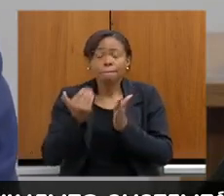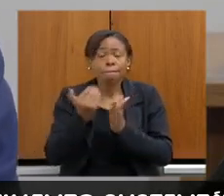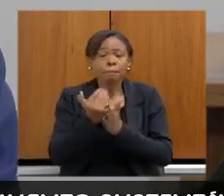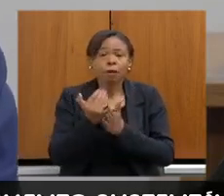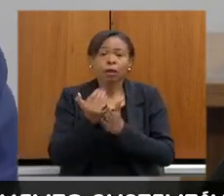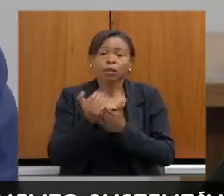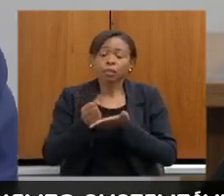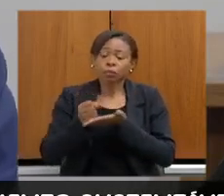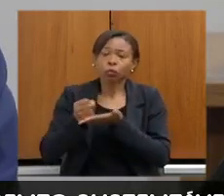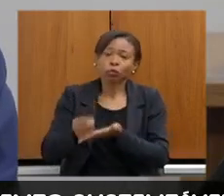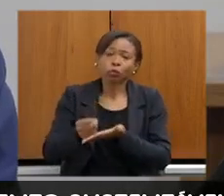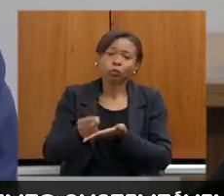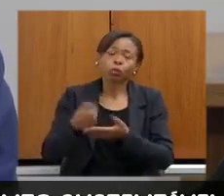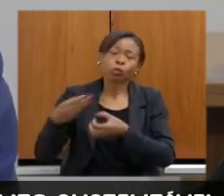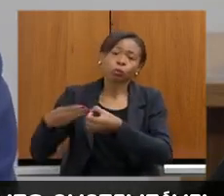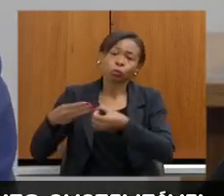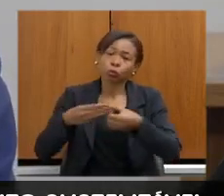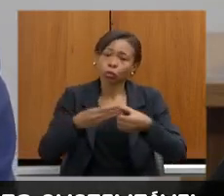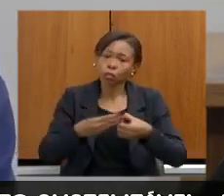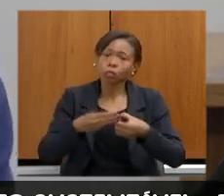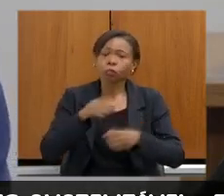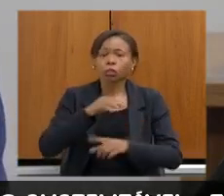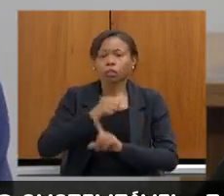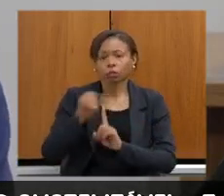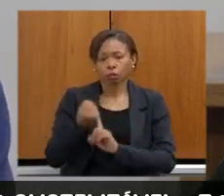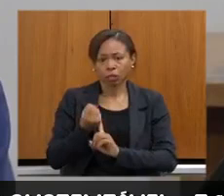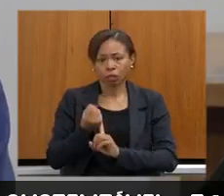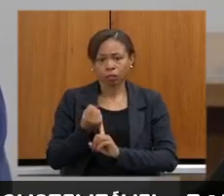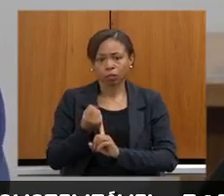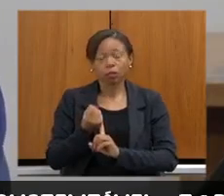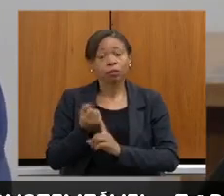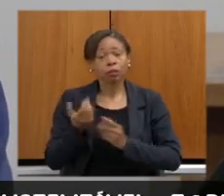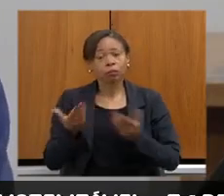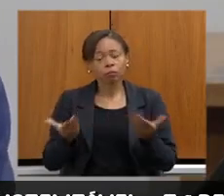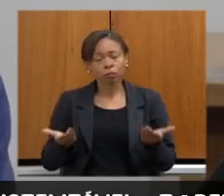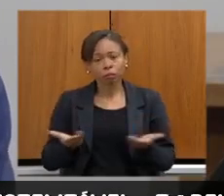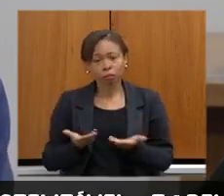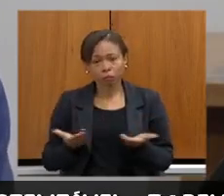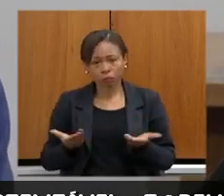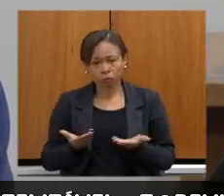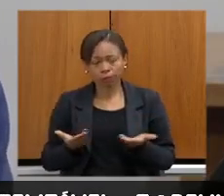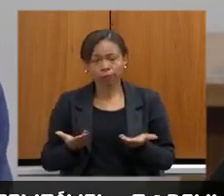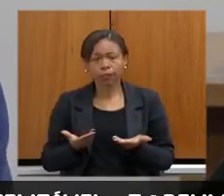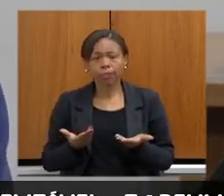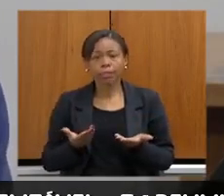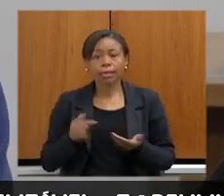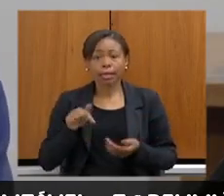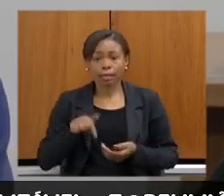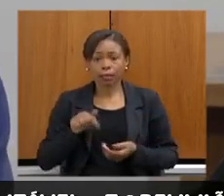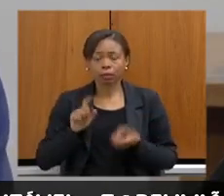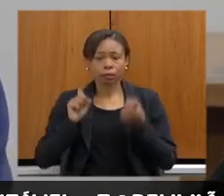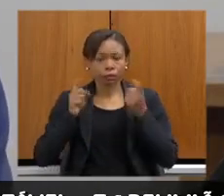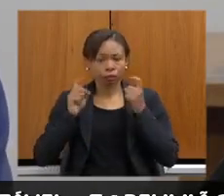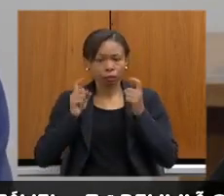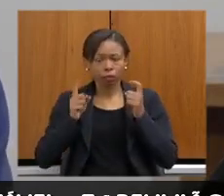e na sociedade como um todo. Então, deixo aqui, nessa reunião,